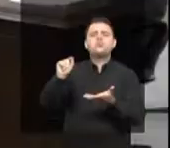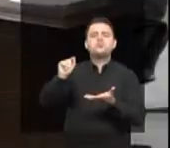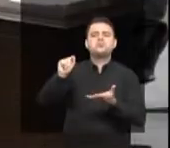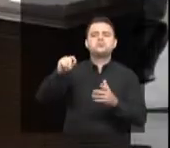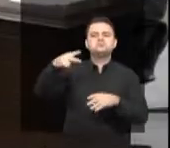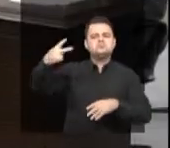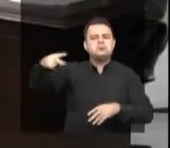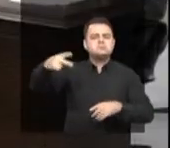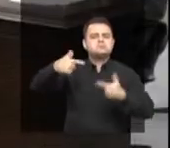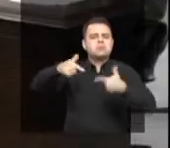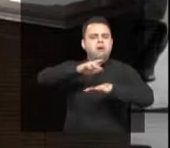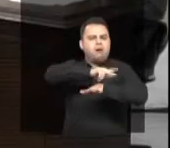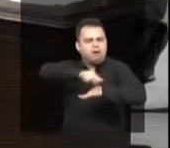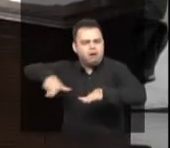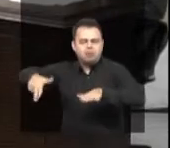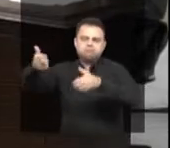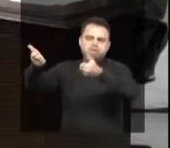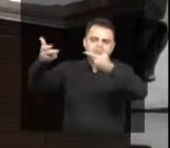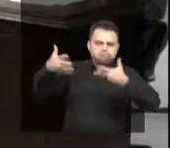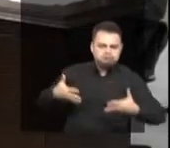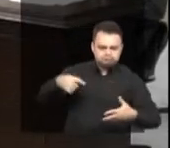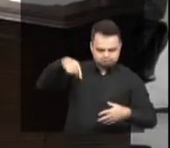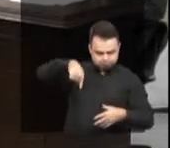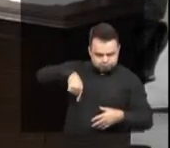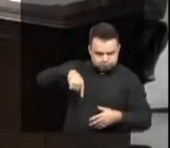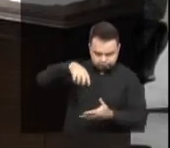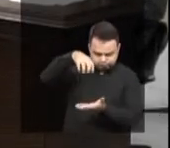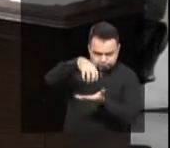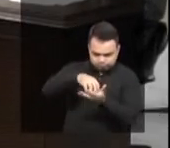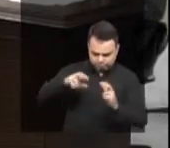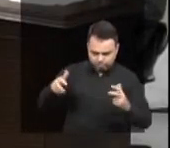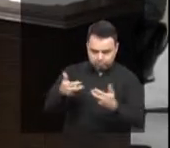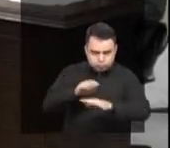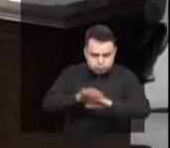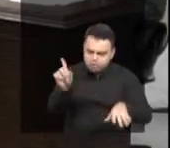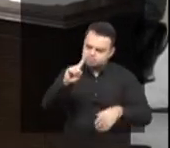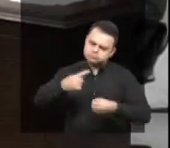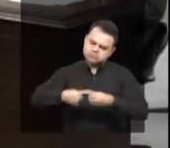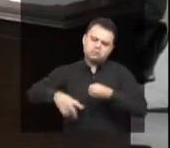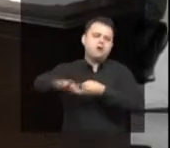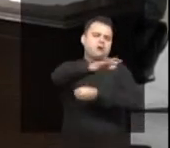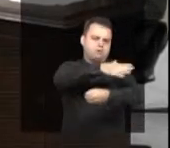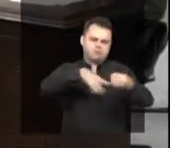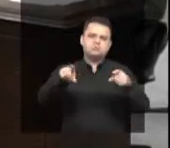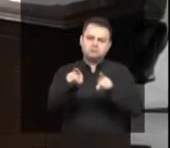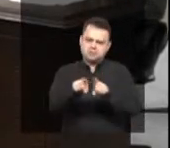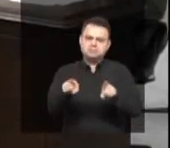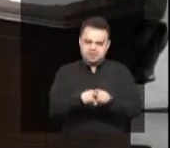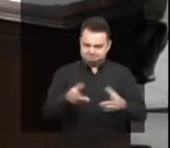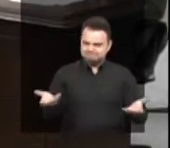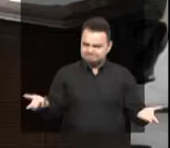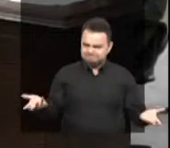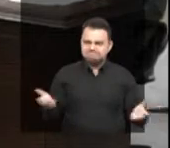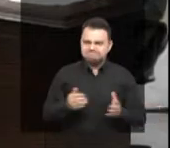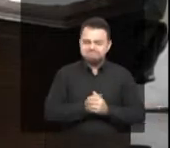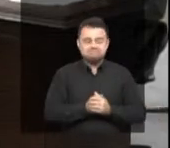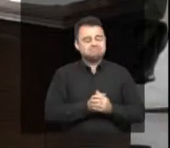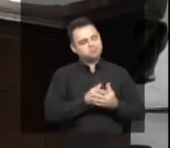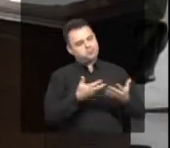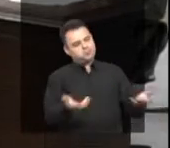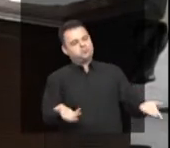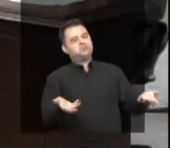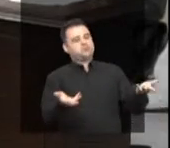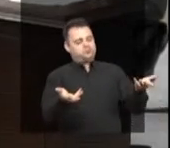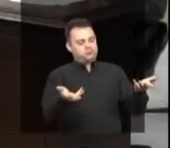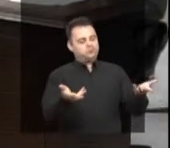dos inúmeros trabalhos que estão sendo realizados, não só aqui na sede do Poder Legislativo, mas em todo o município, não é? Vamos lá, Thais. Em primeiro lugar, queria